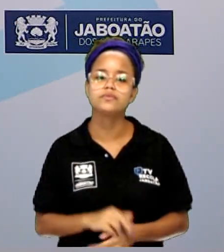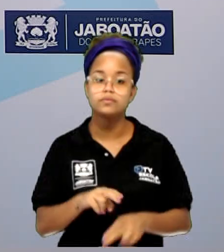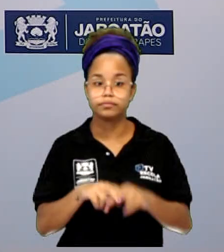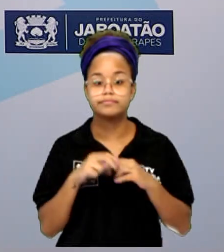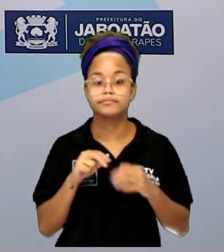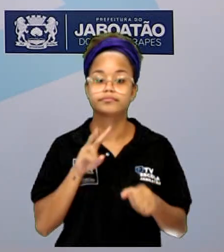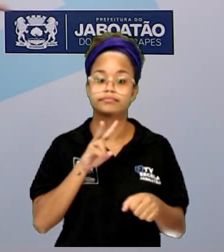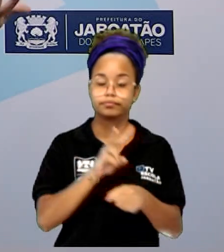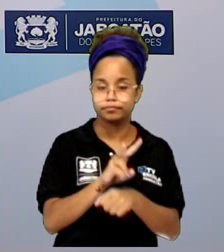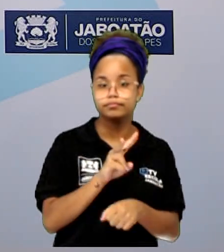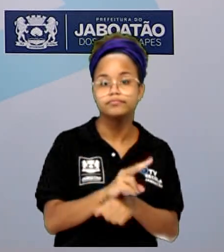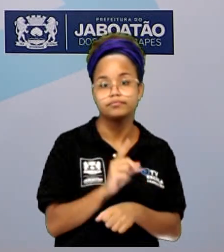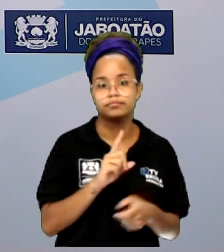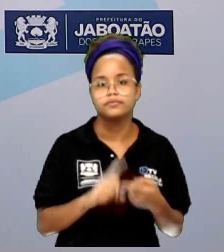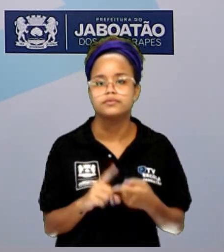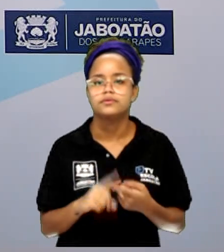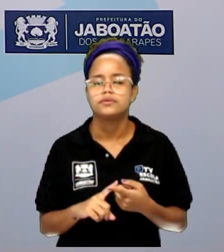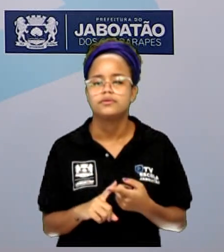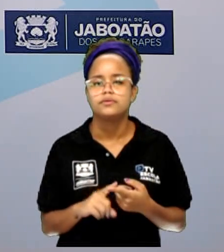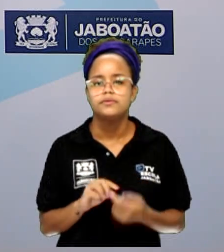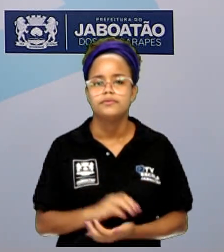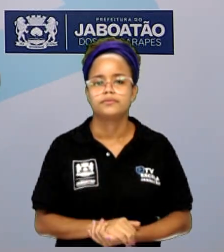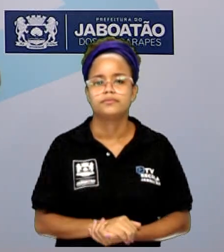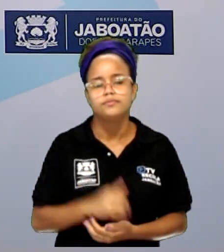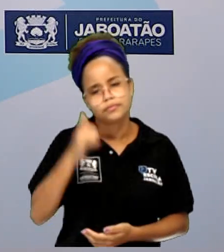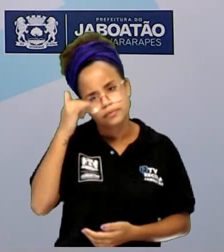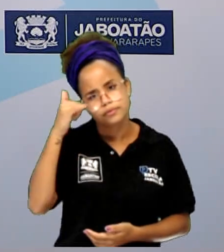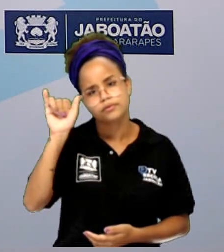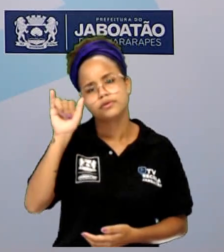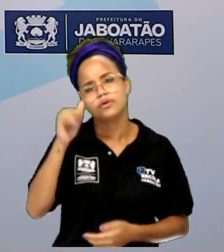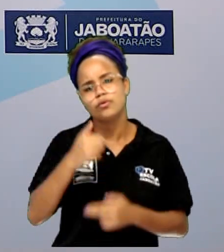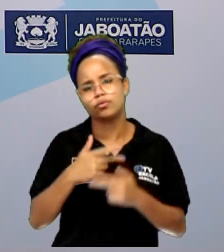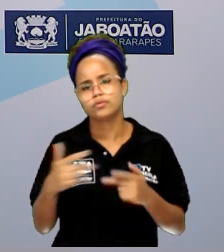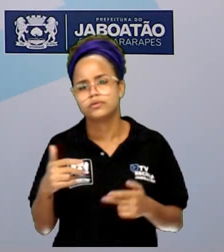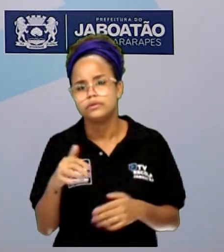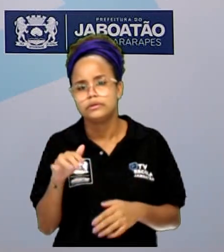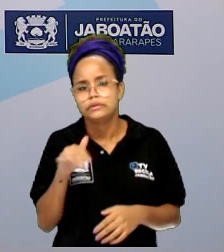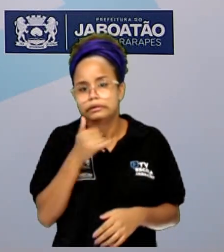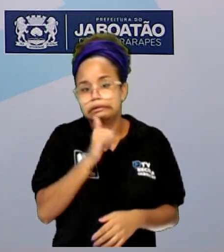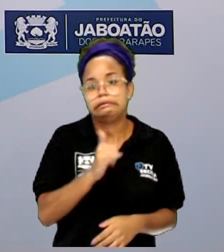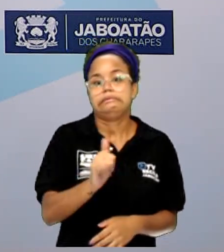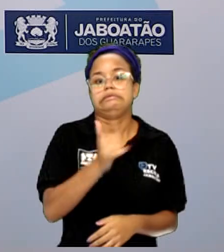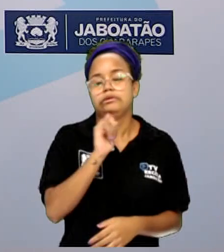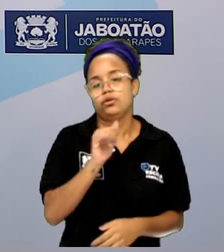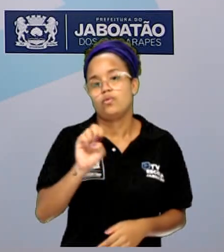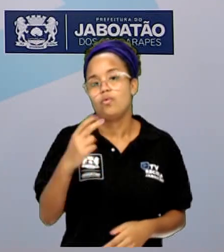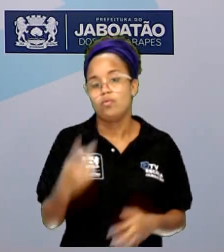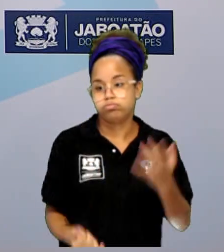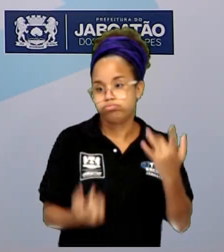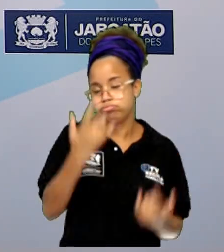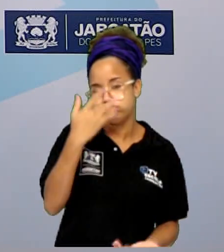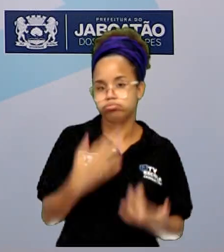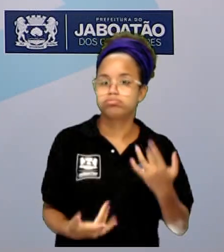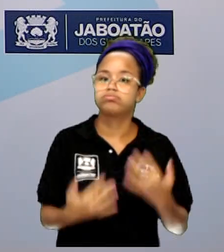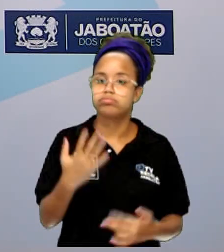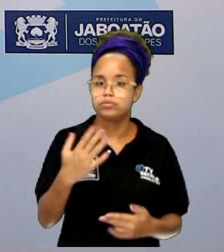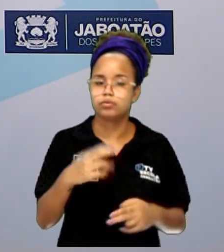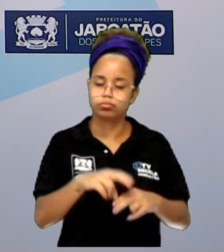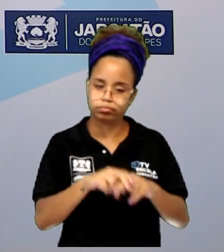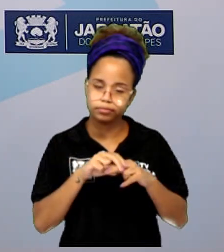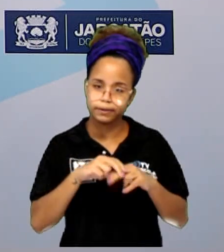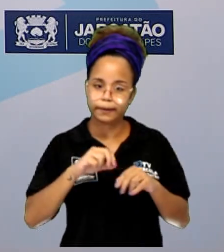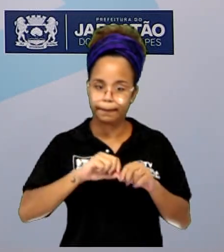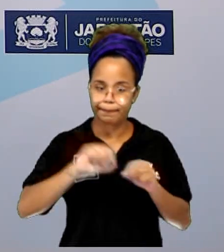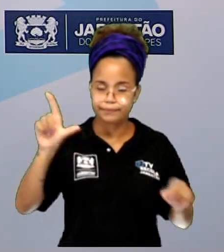segurança, inclusive para evitar acidentes, não só como choque, mas também como incêndios, por exemplo, devido a algum curto